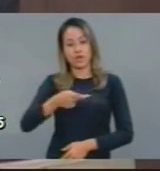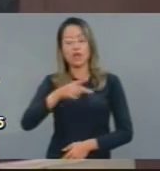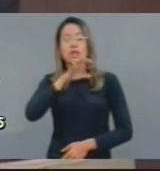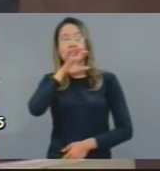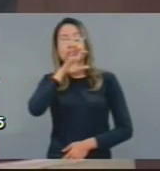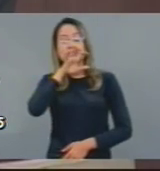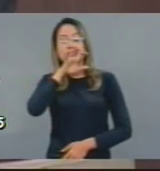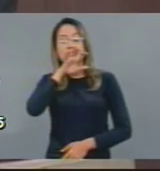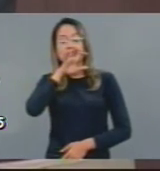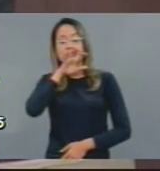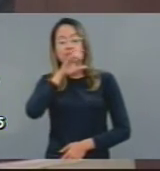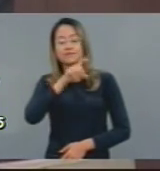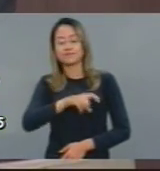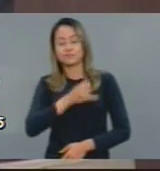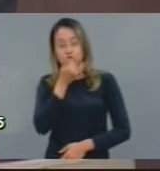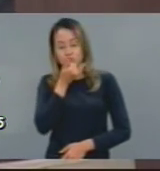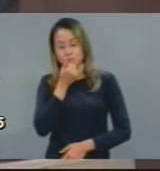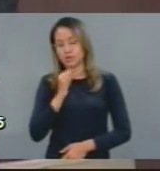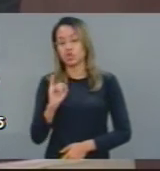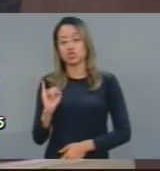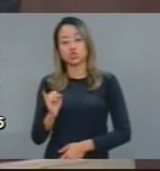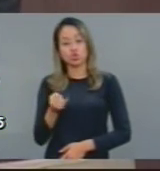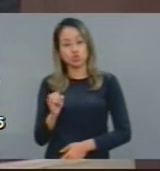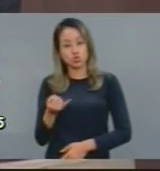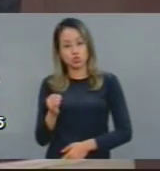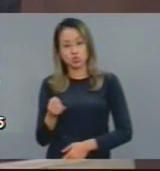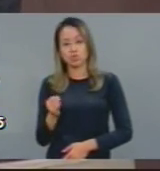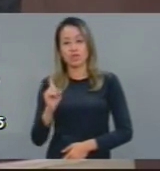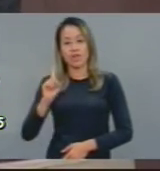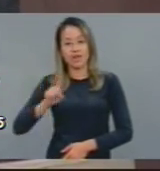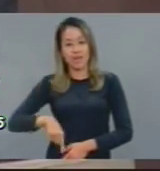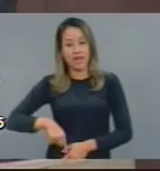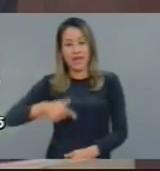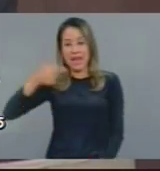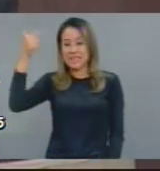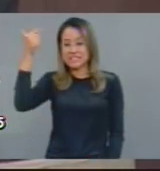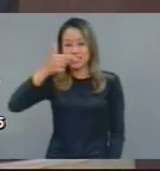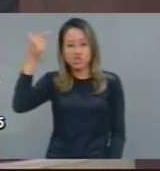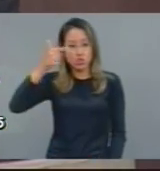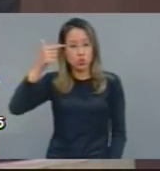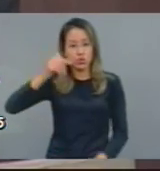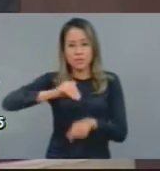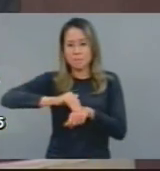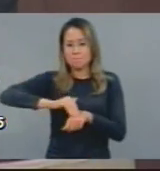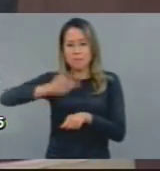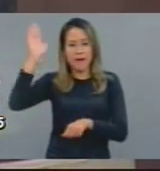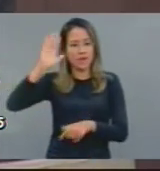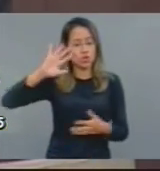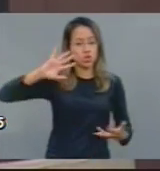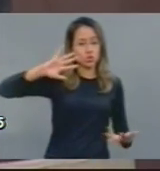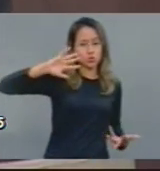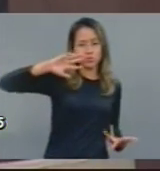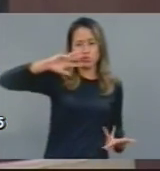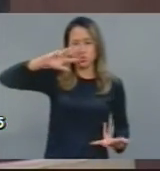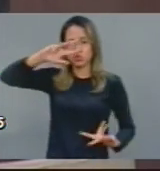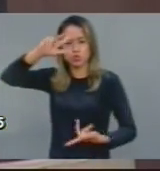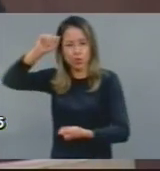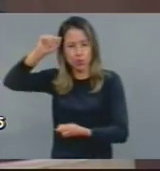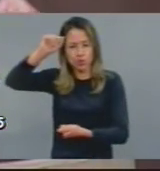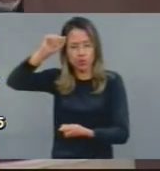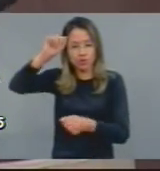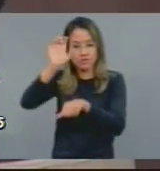como a segunda maior do planeta assalta o povo. Duas vezes.